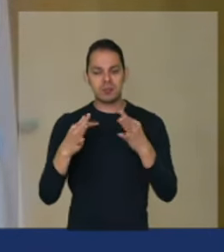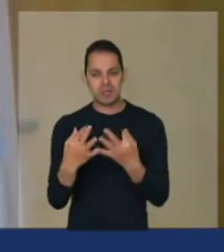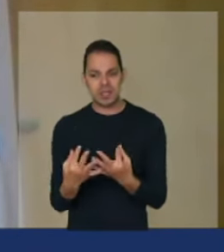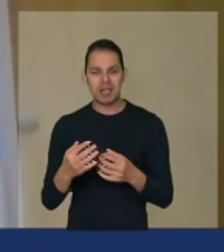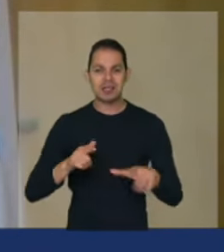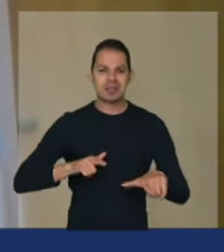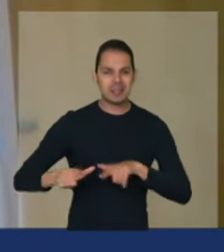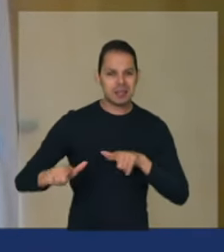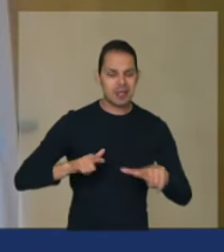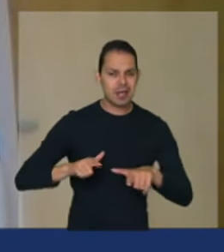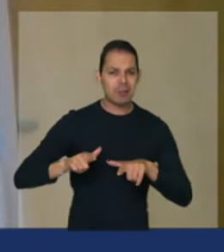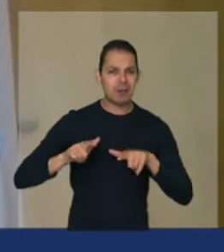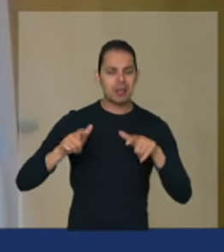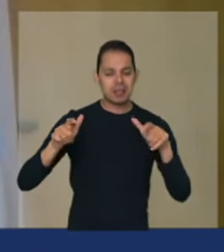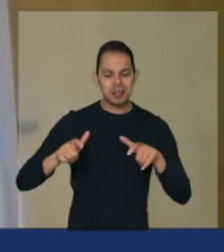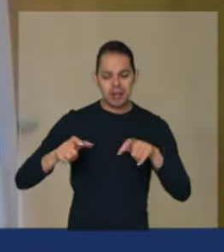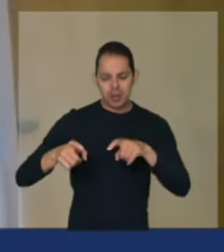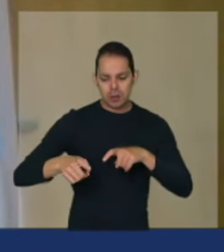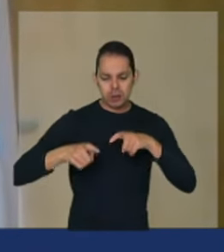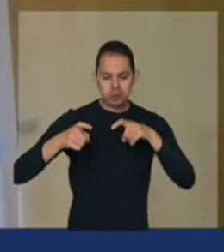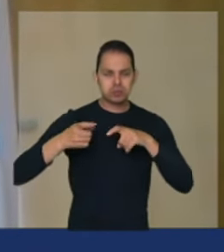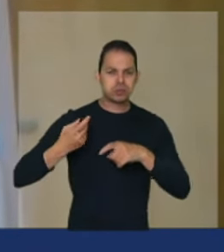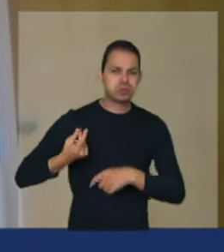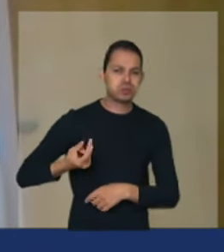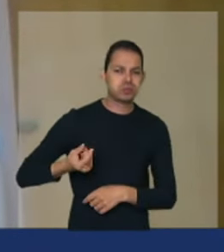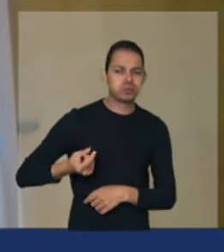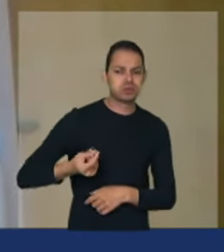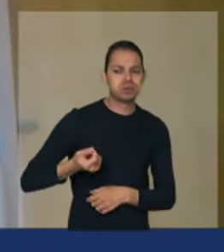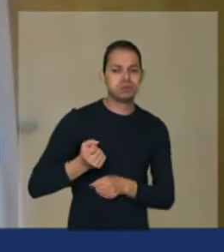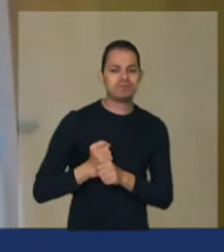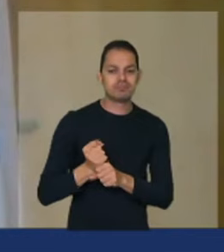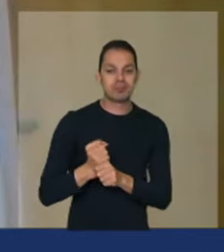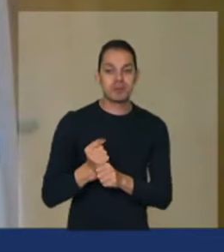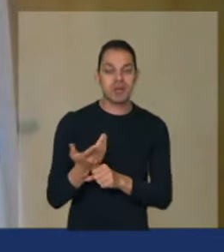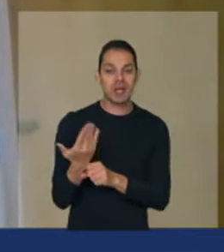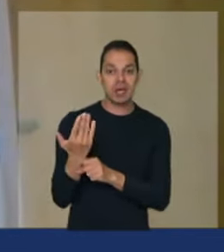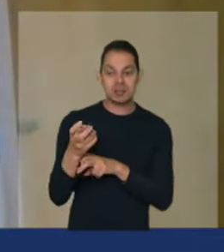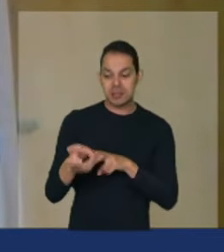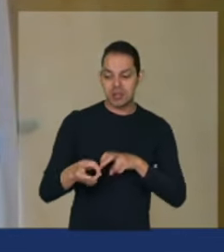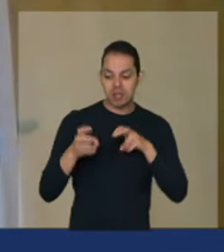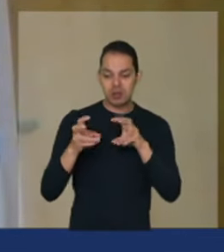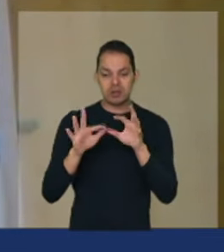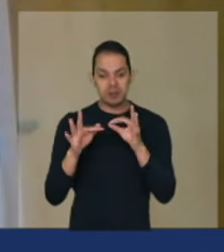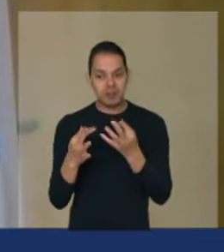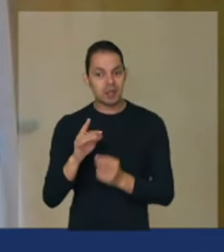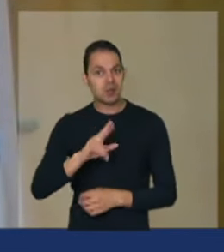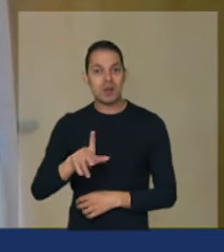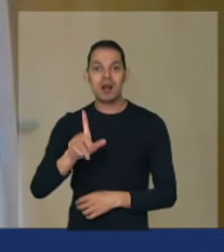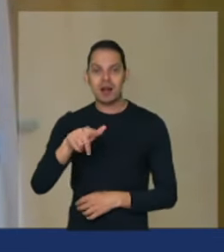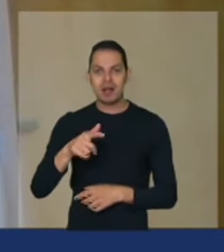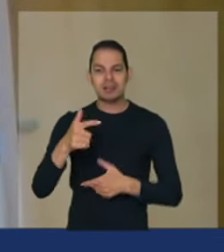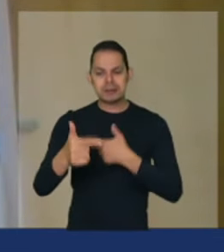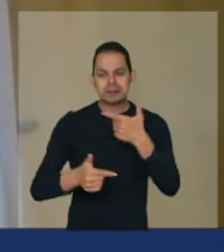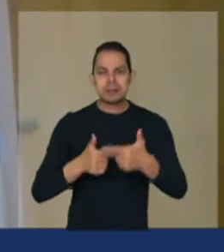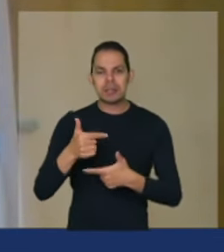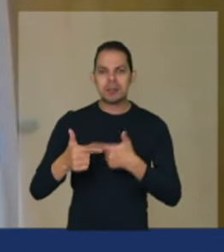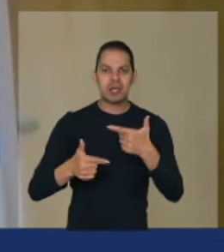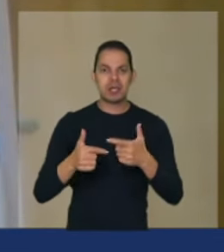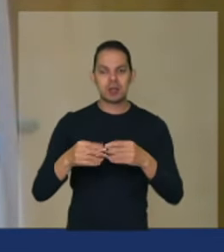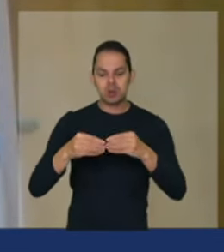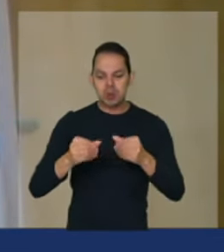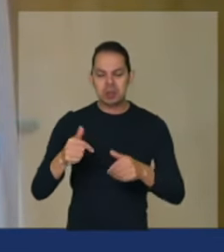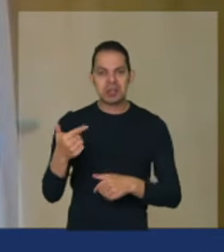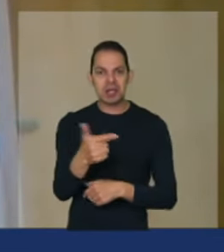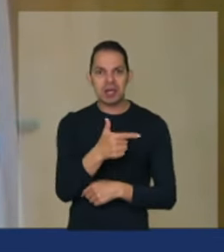roça há muito tempo aliás nem éramos agricultores familiares eram os trabalhadores sem terra trabalhávamos de meia e não